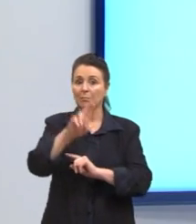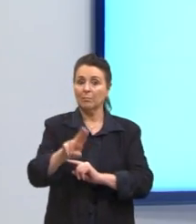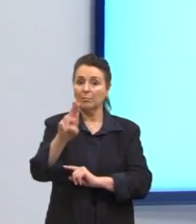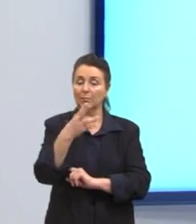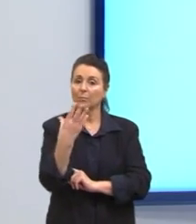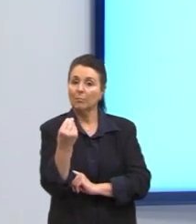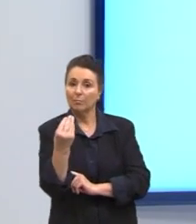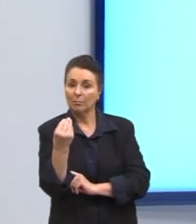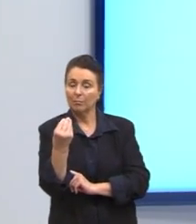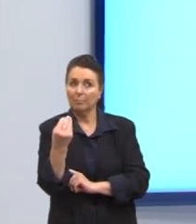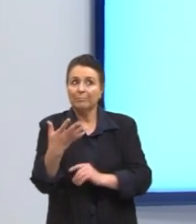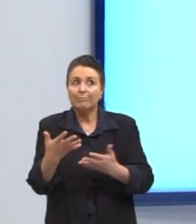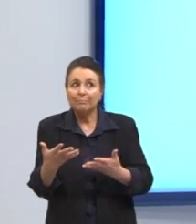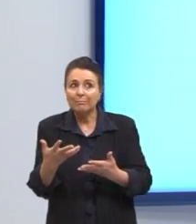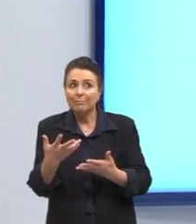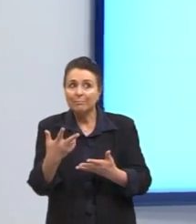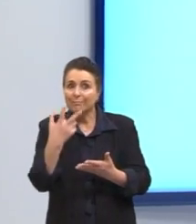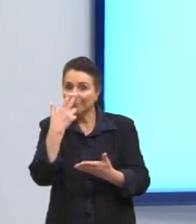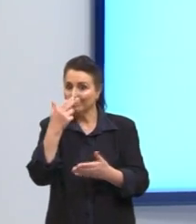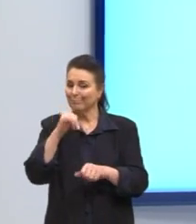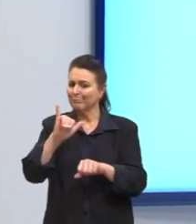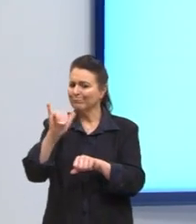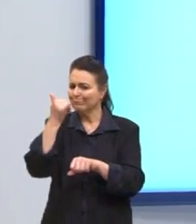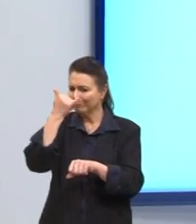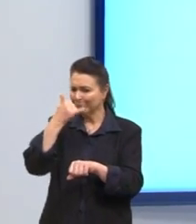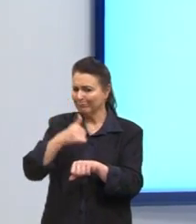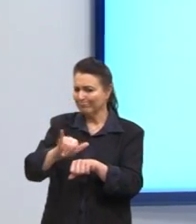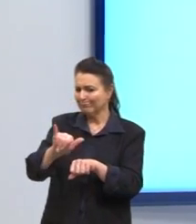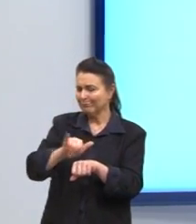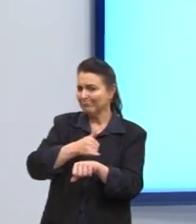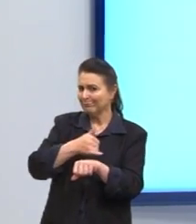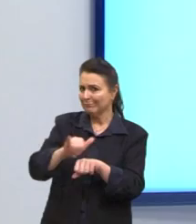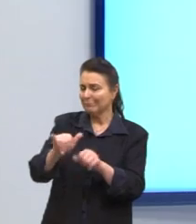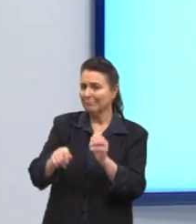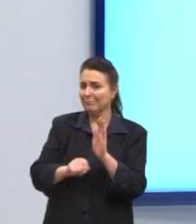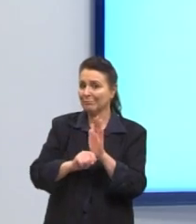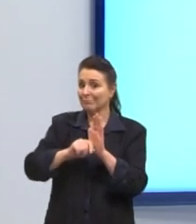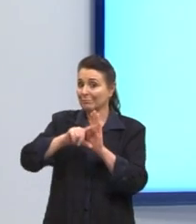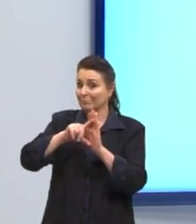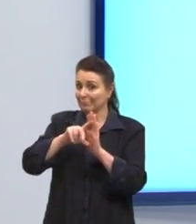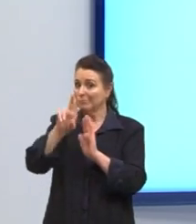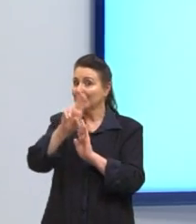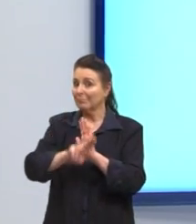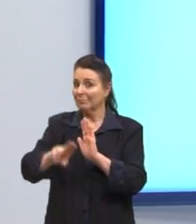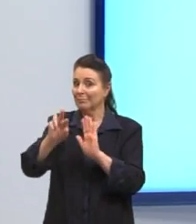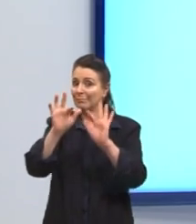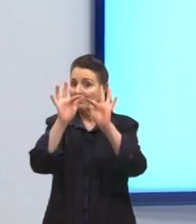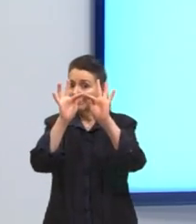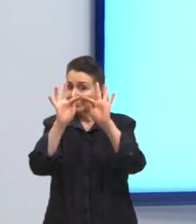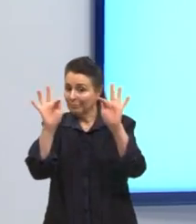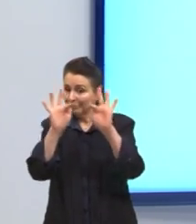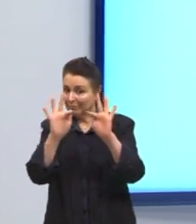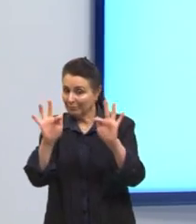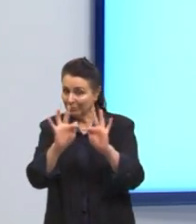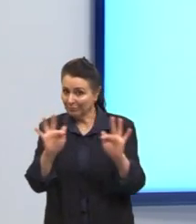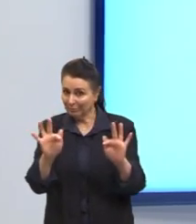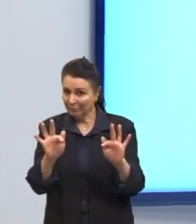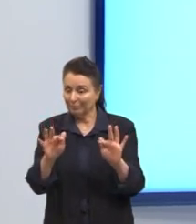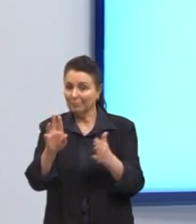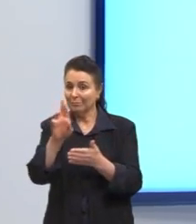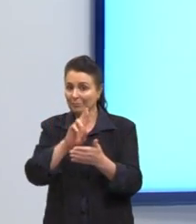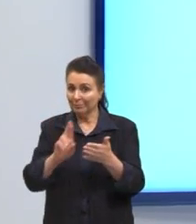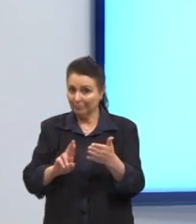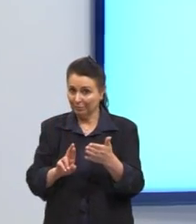pode soar como uma estratégia para aumentar o número de linhas da redação, além de ser um sinal de pontuação mais